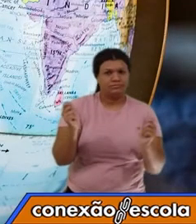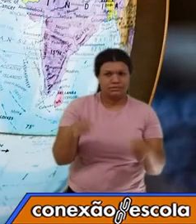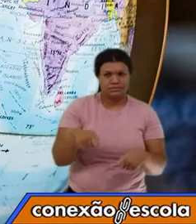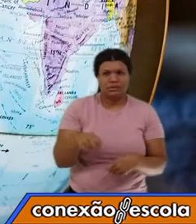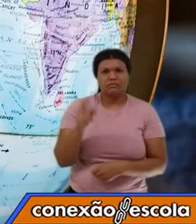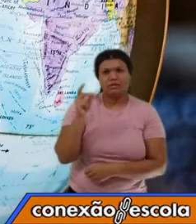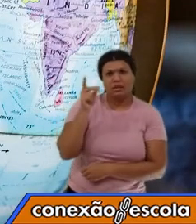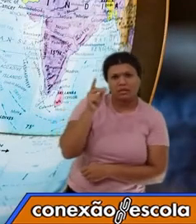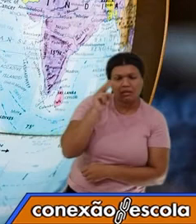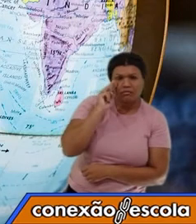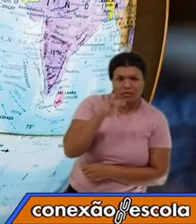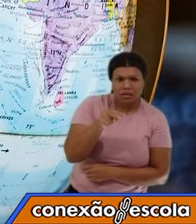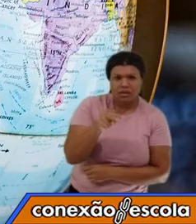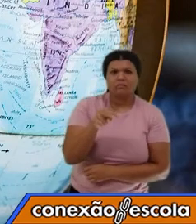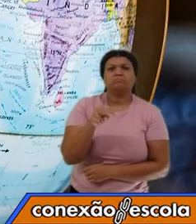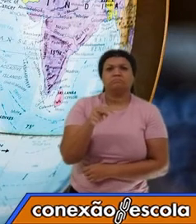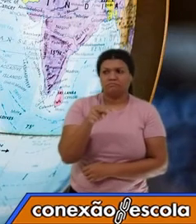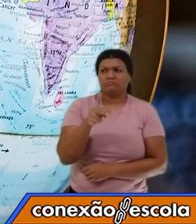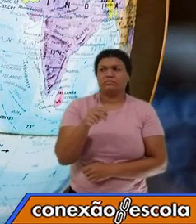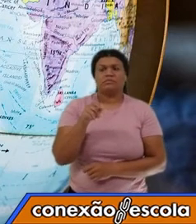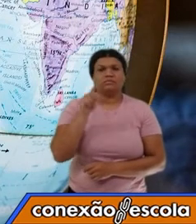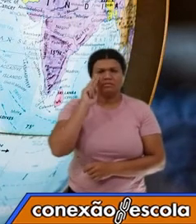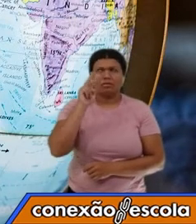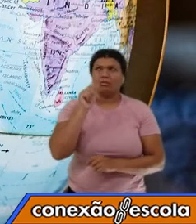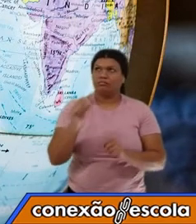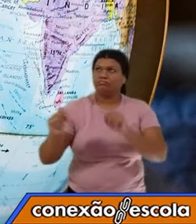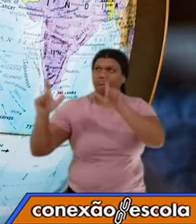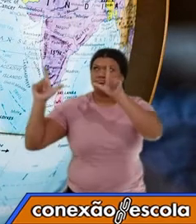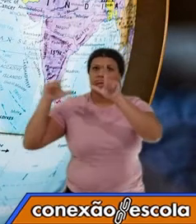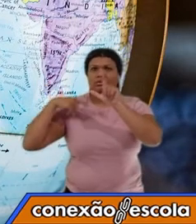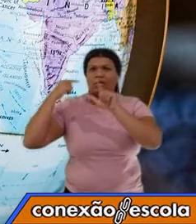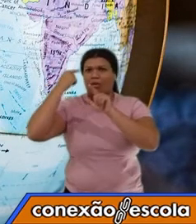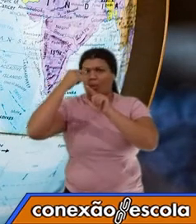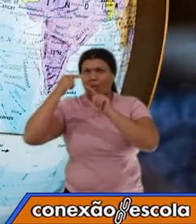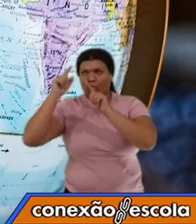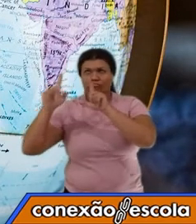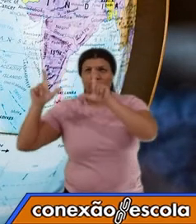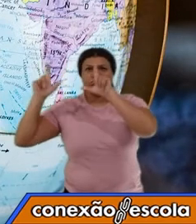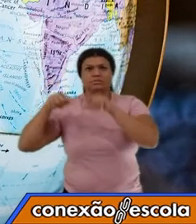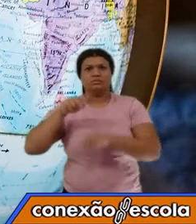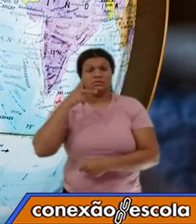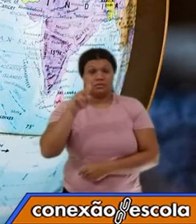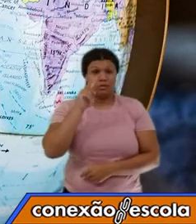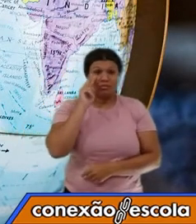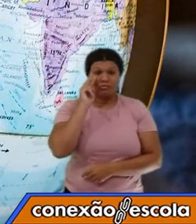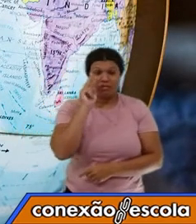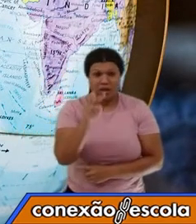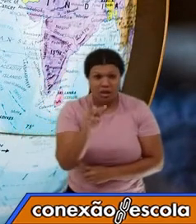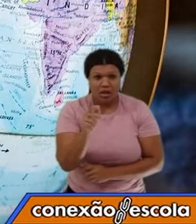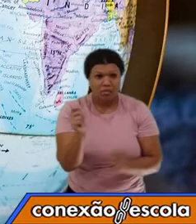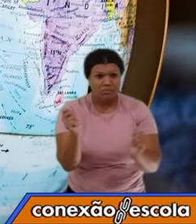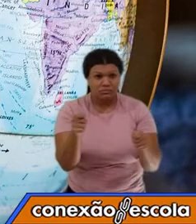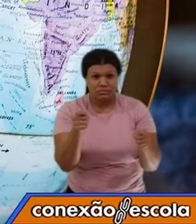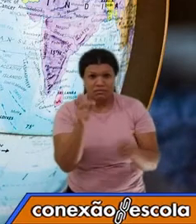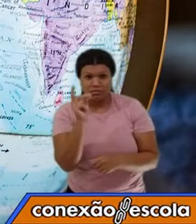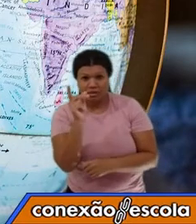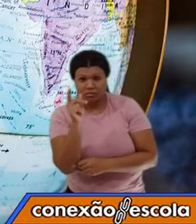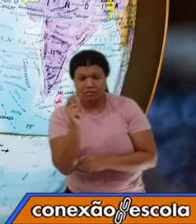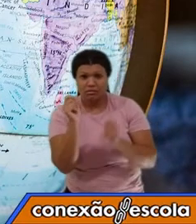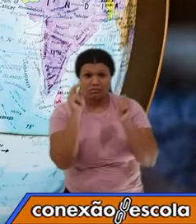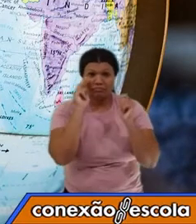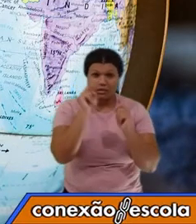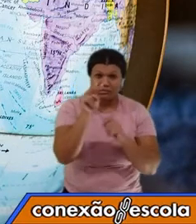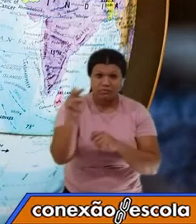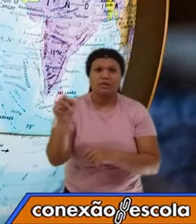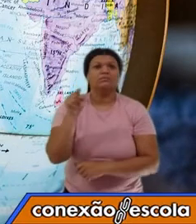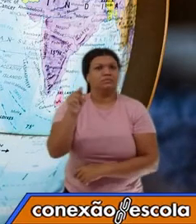Aquilo que você verifica pela sua visão. O seu olho capta alguma coisa. Isto